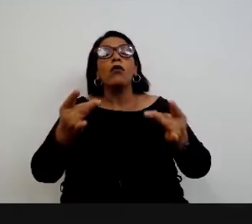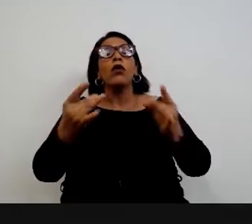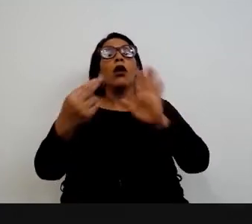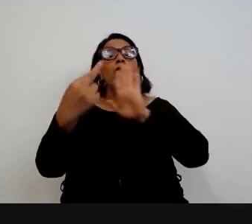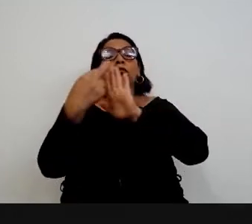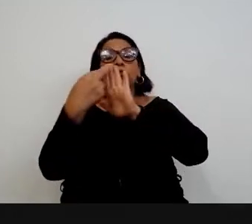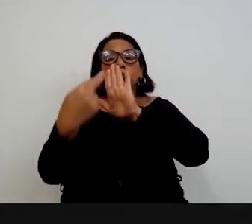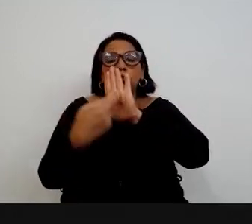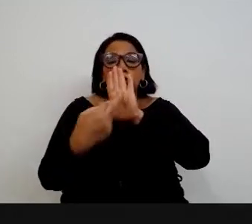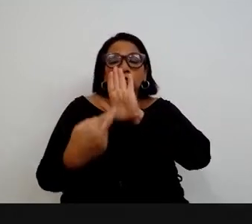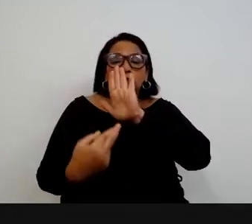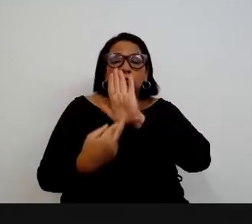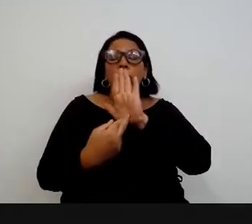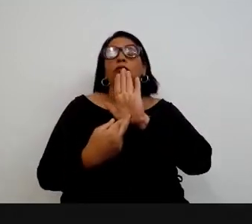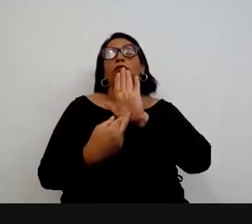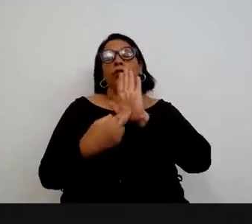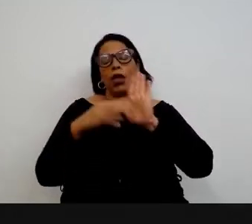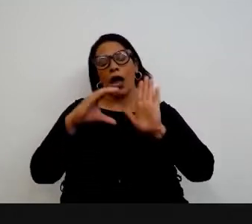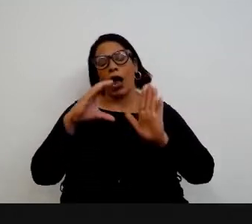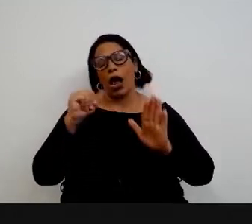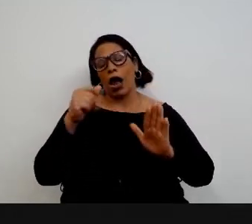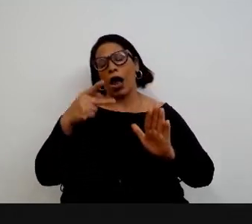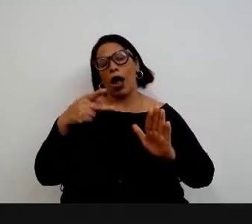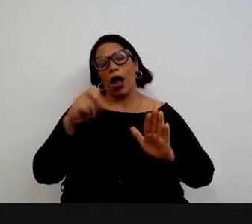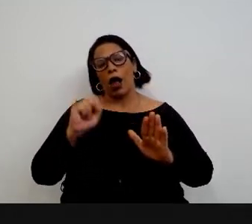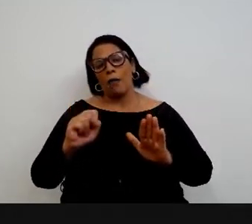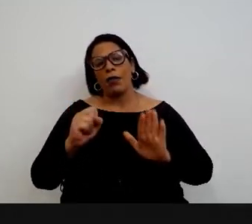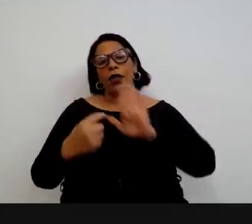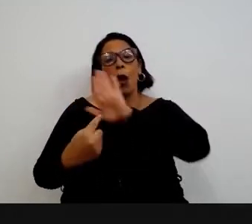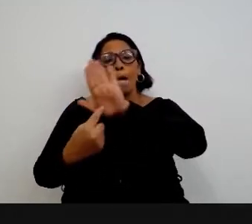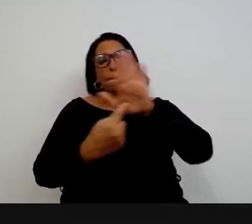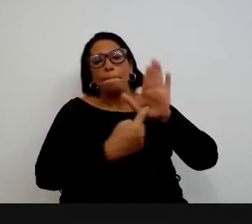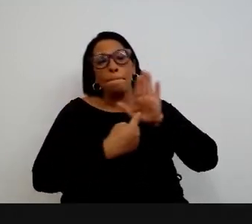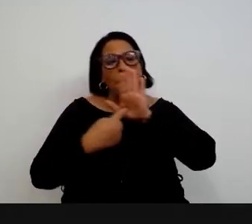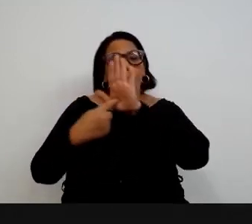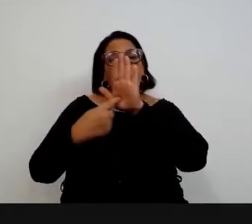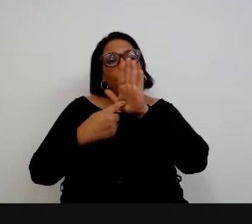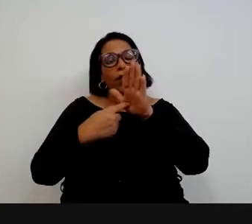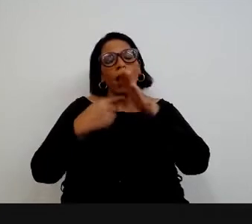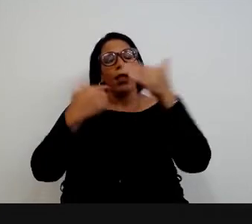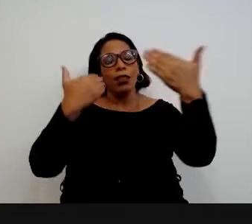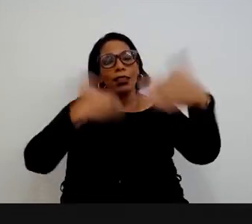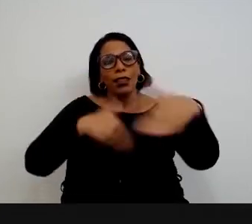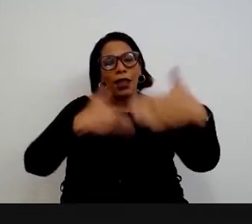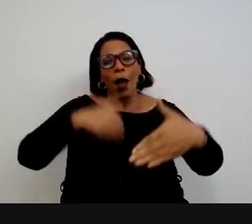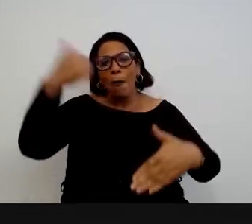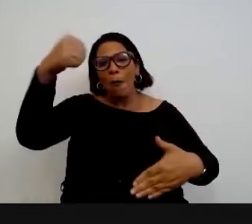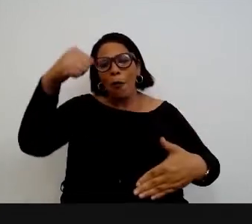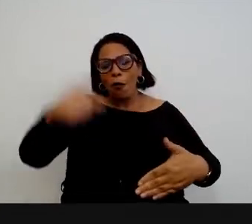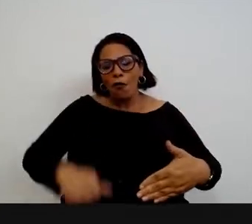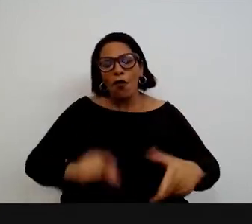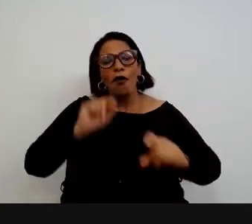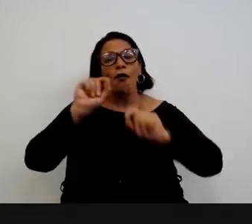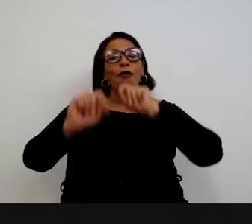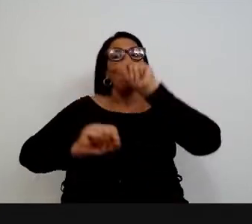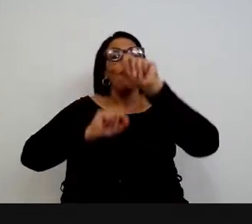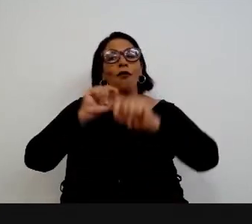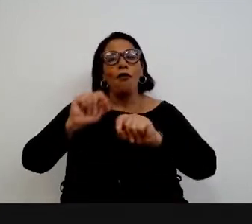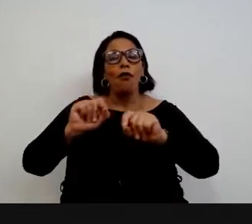requisitos que a CAPES aponta nas suas fícias de avaliação, onde